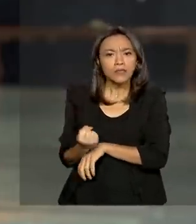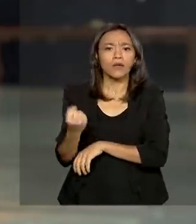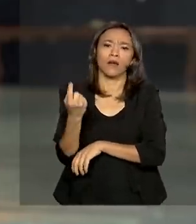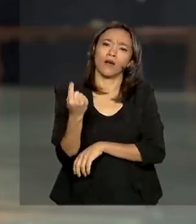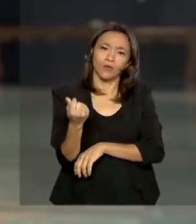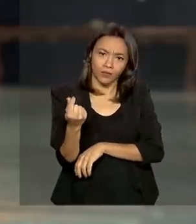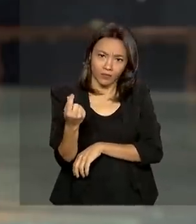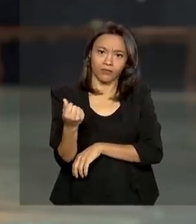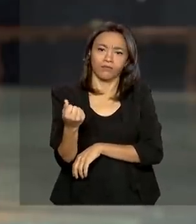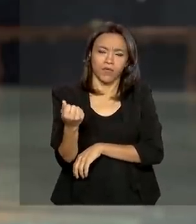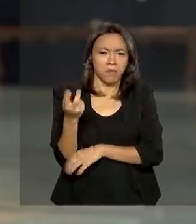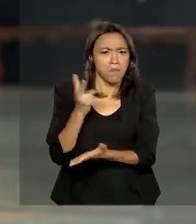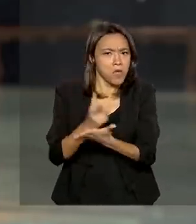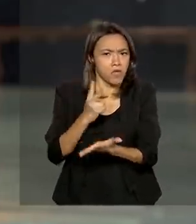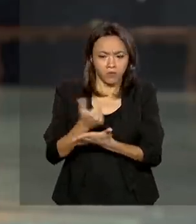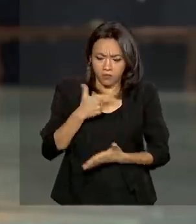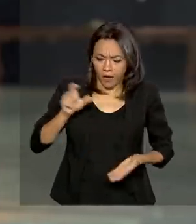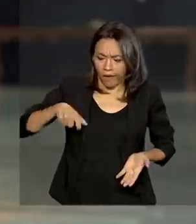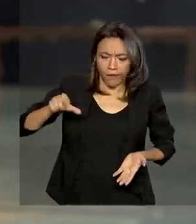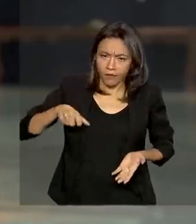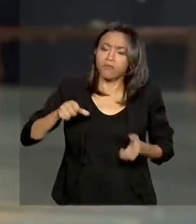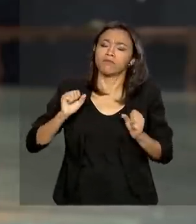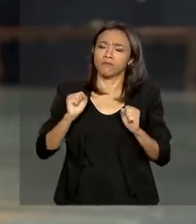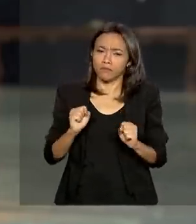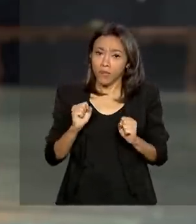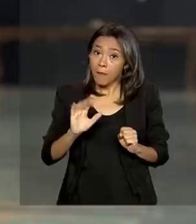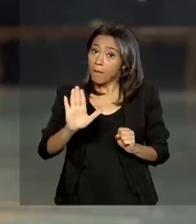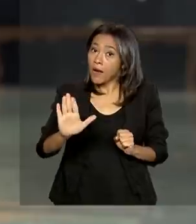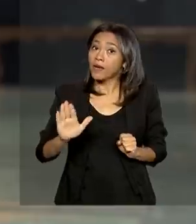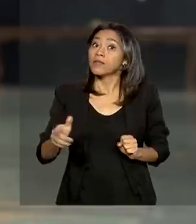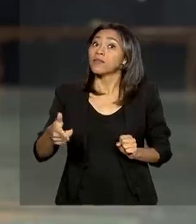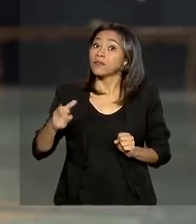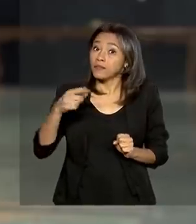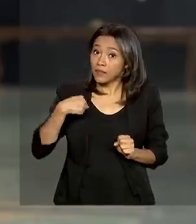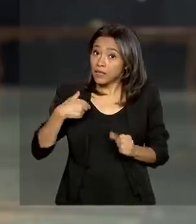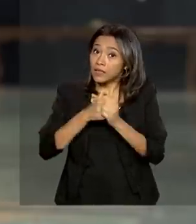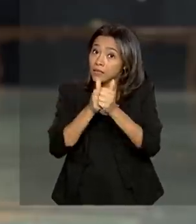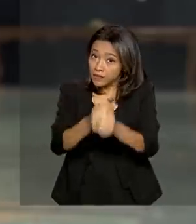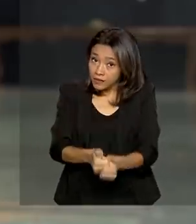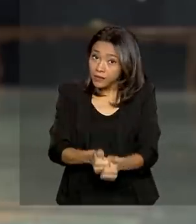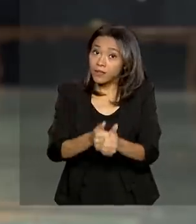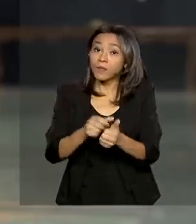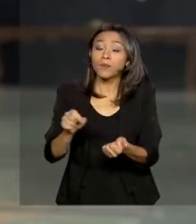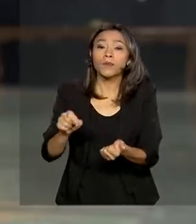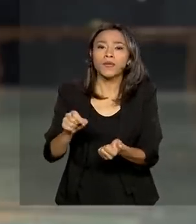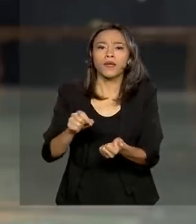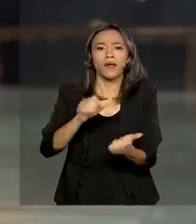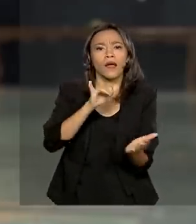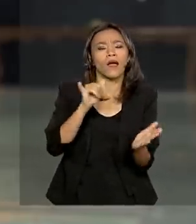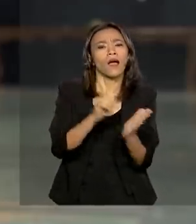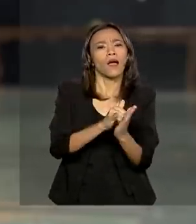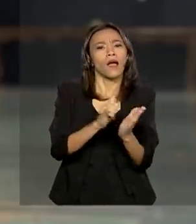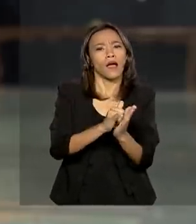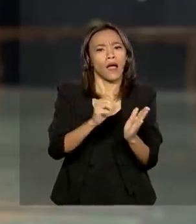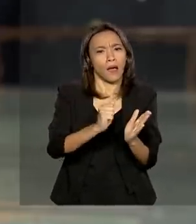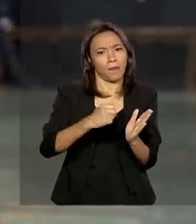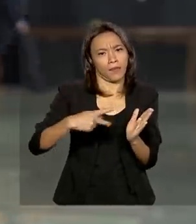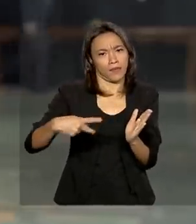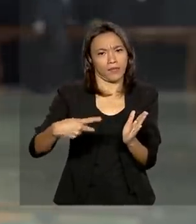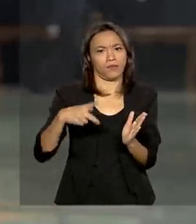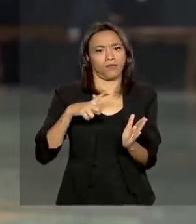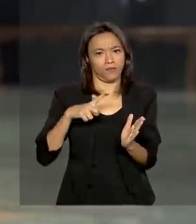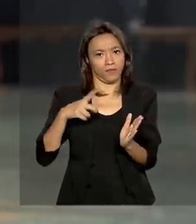realizar o saque, mesmo sem o cartão, desde que faça a previsão desse saque por meio do aplicativo Caixa Tem. Hoje,